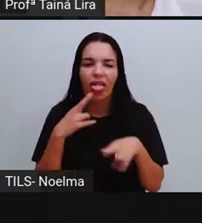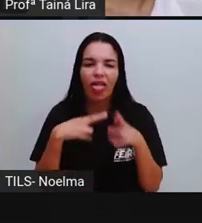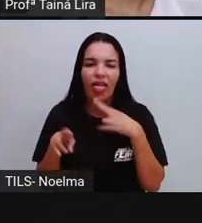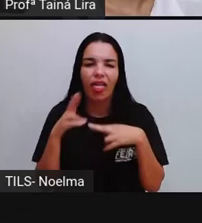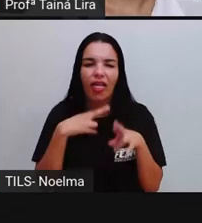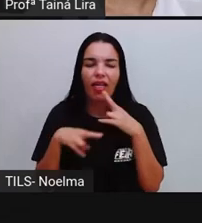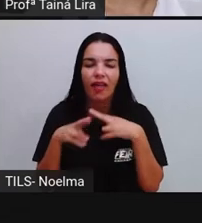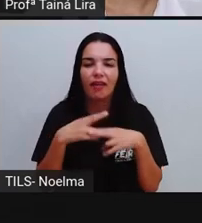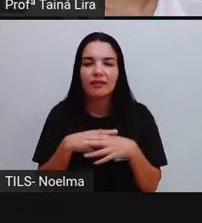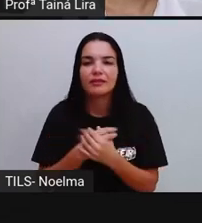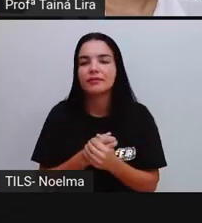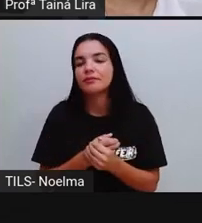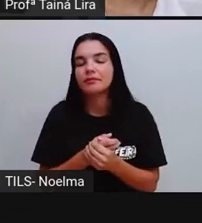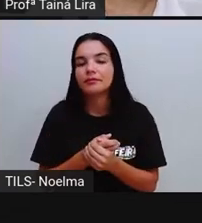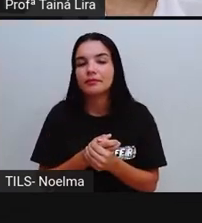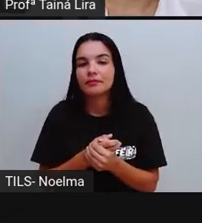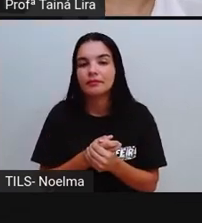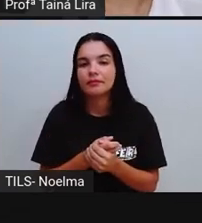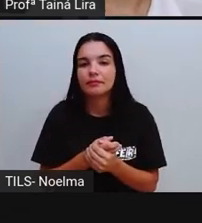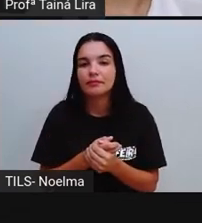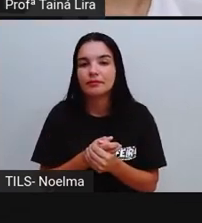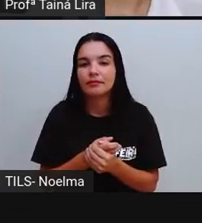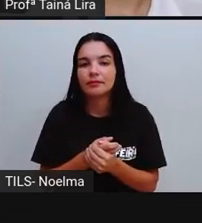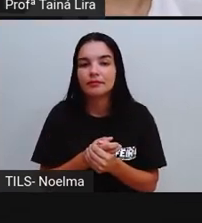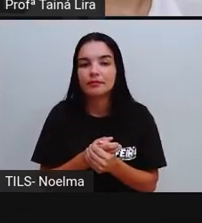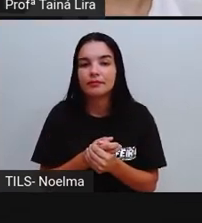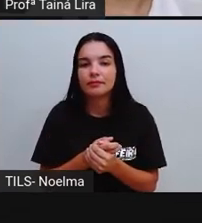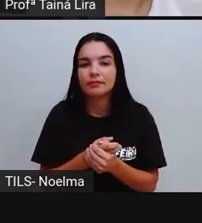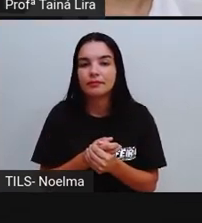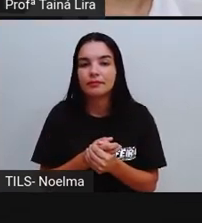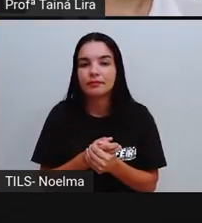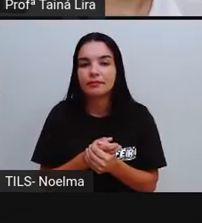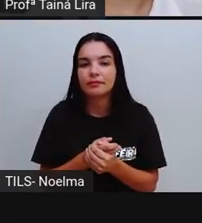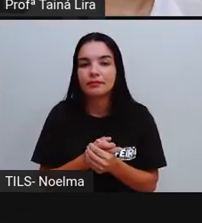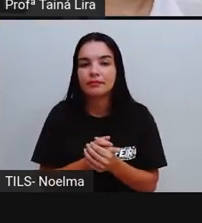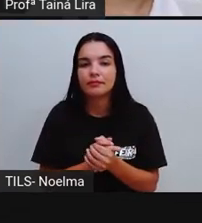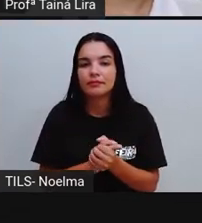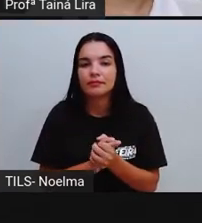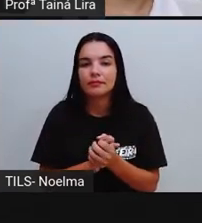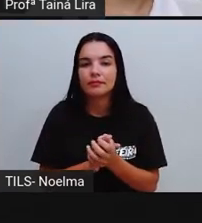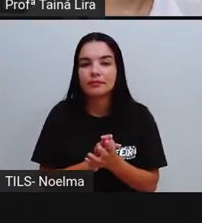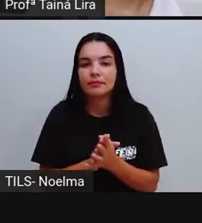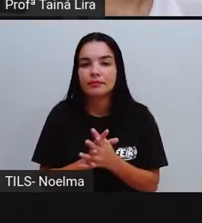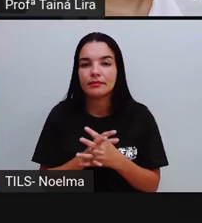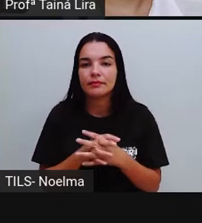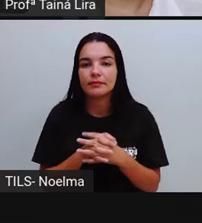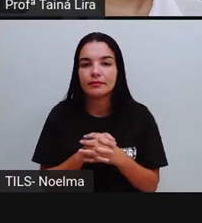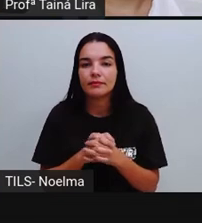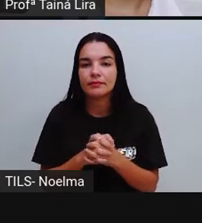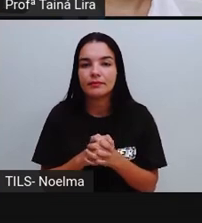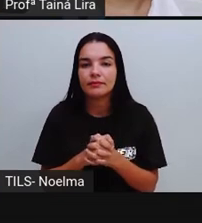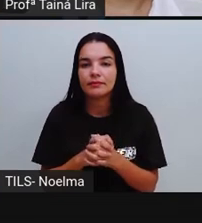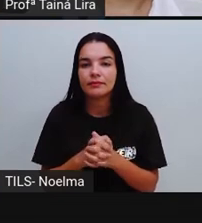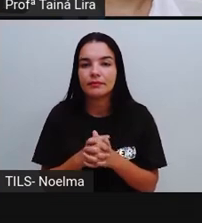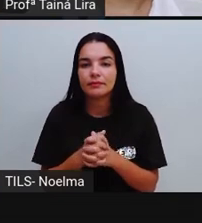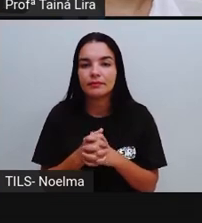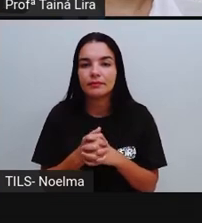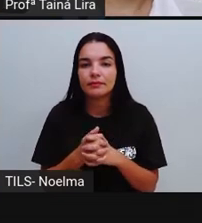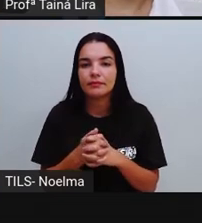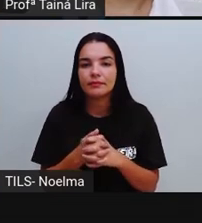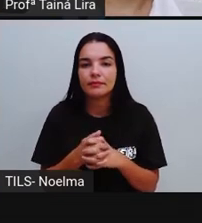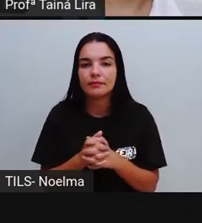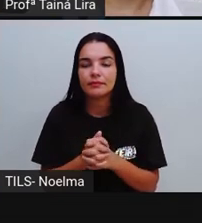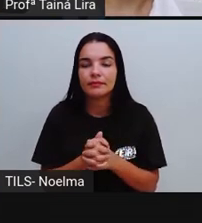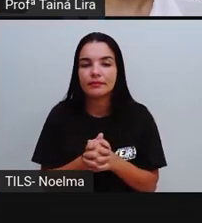Ó, De muito dor de bucho, Fechou a porta do chalé, E fez um chá, Pro seu Chico, Muito